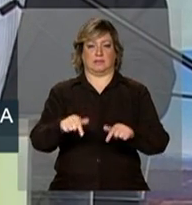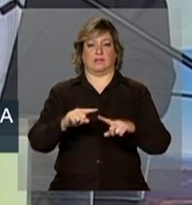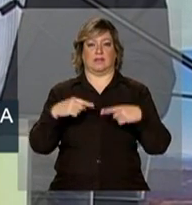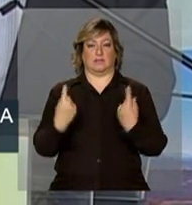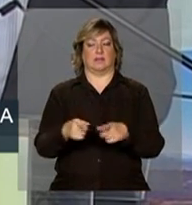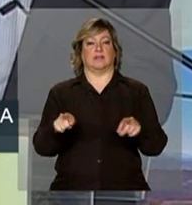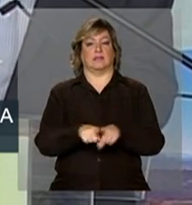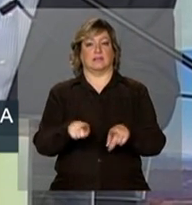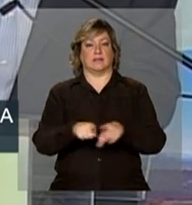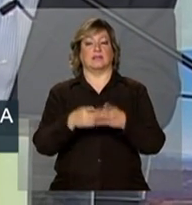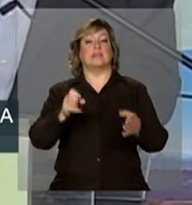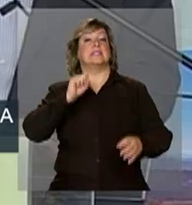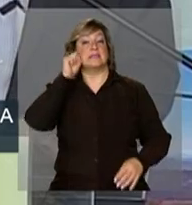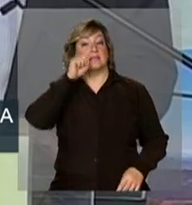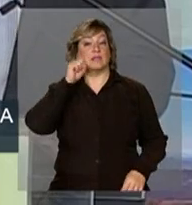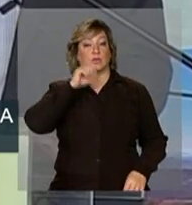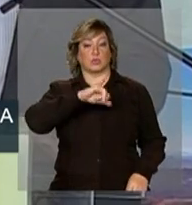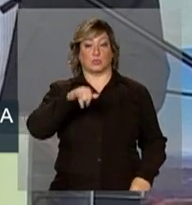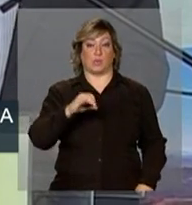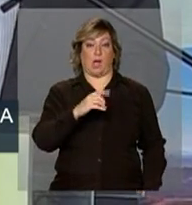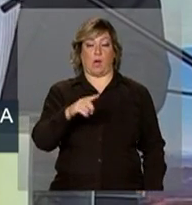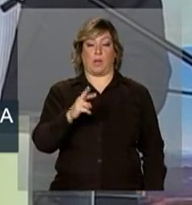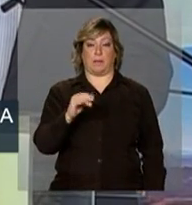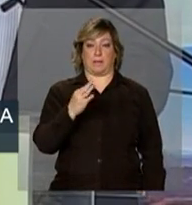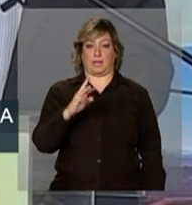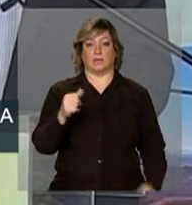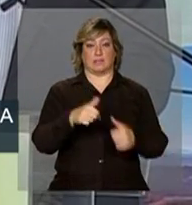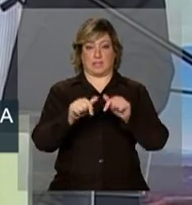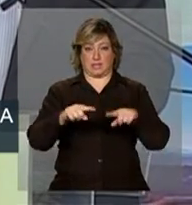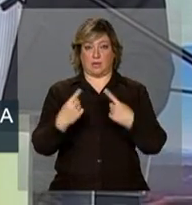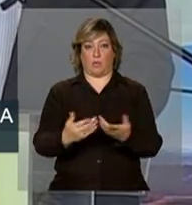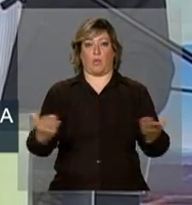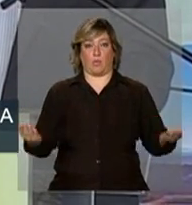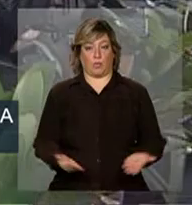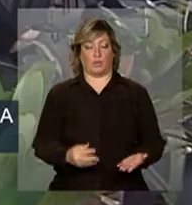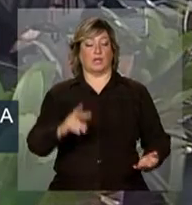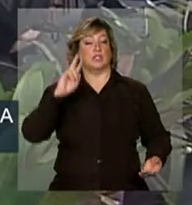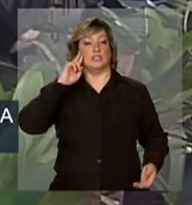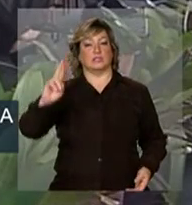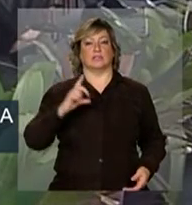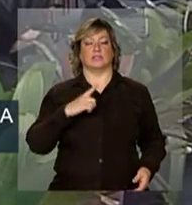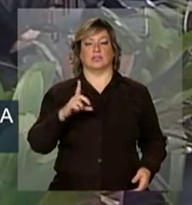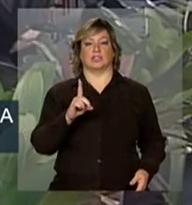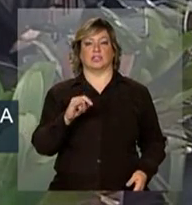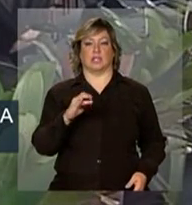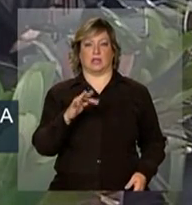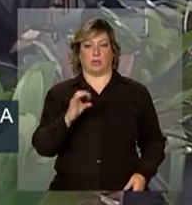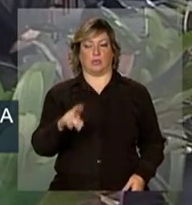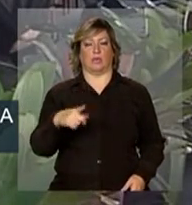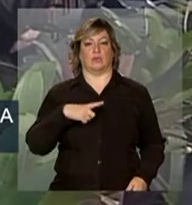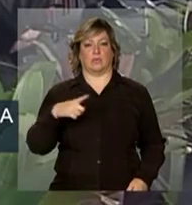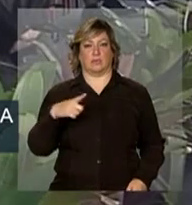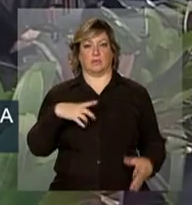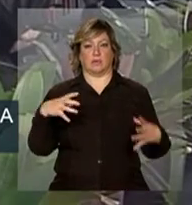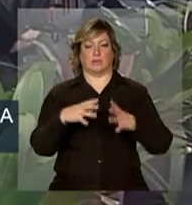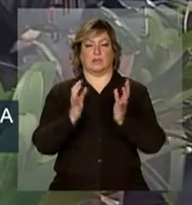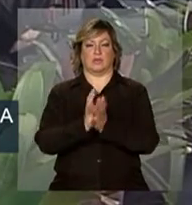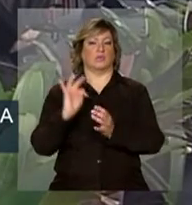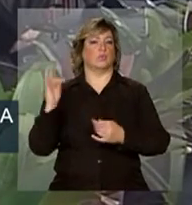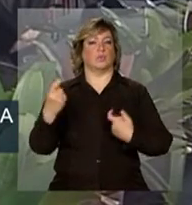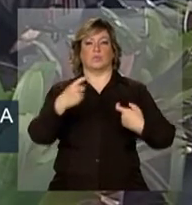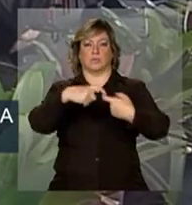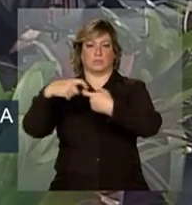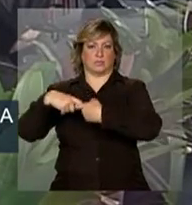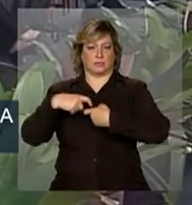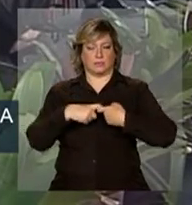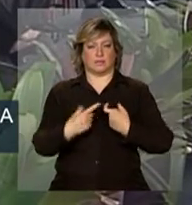Também ao senador João Ribeiro, aqui presente, ao diretor-geral do ONS, Hermes Chip, aos nossos parceiros e